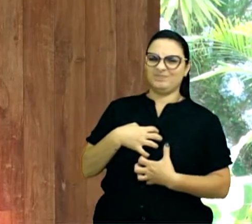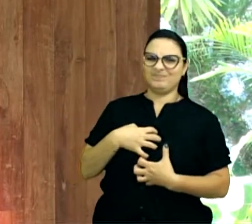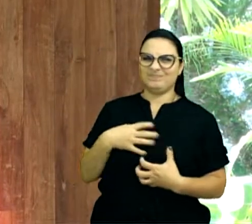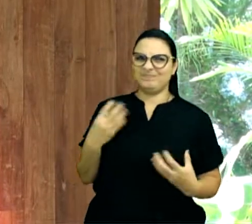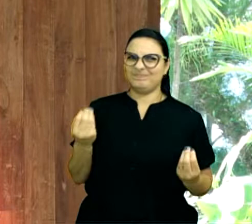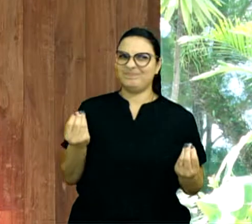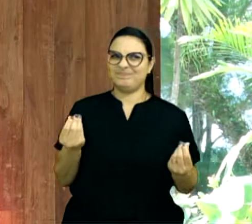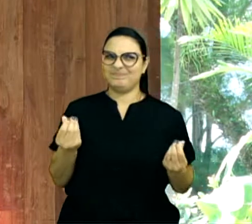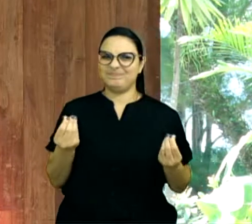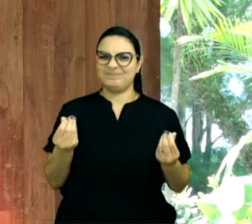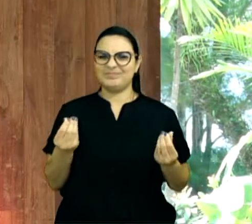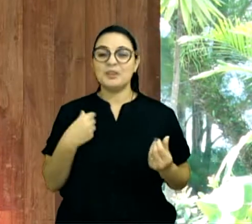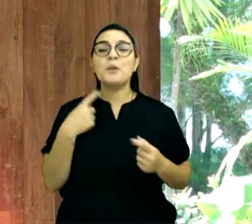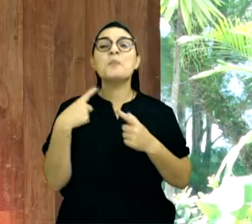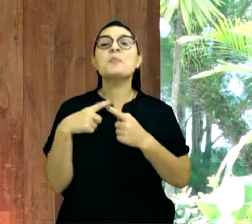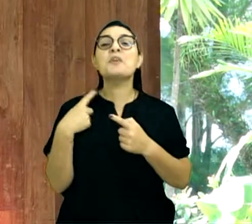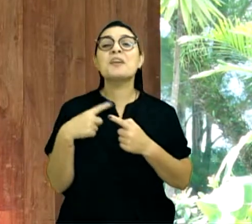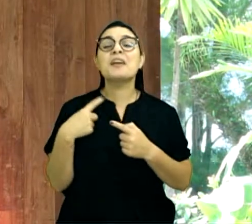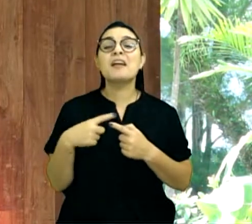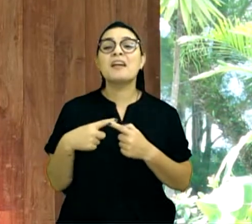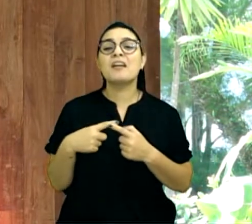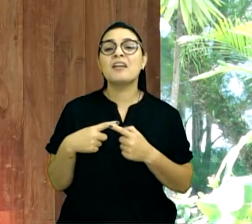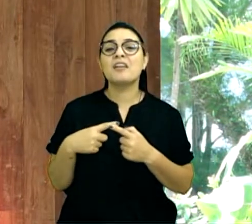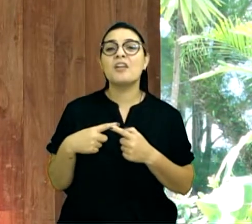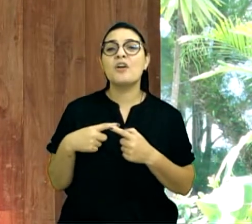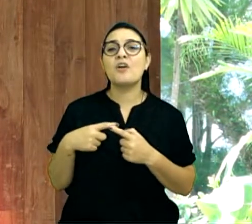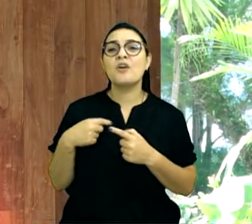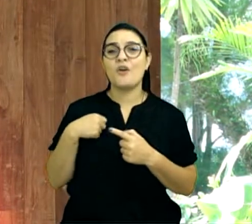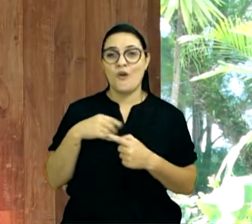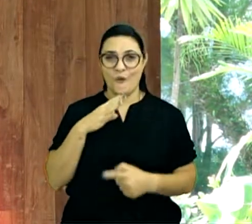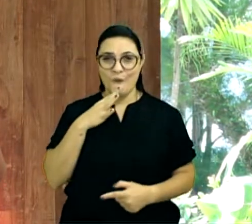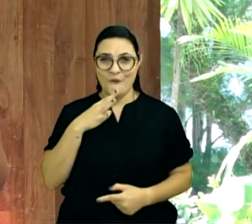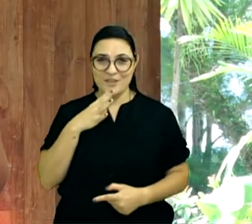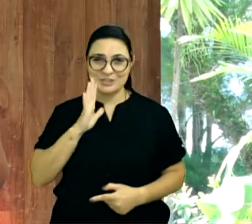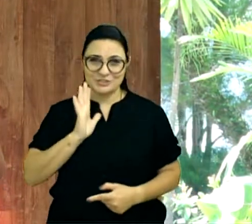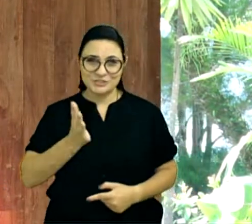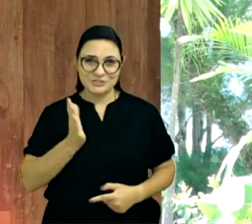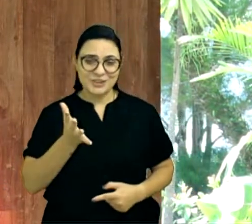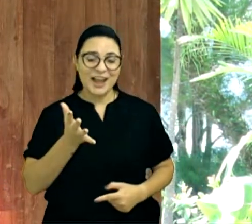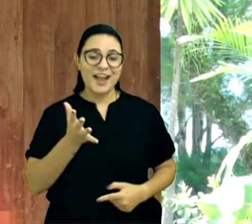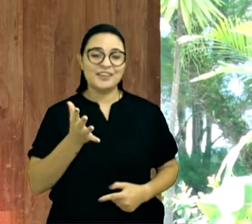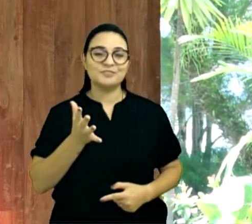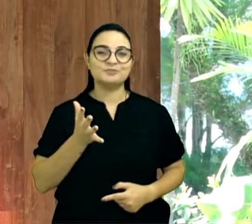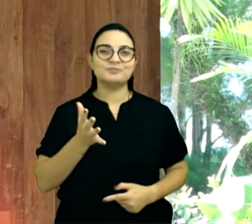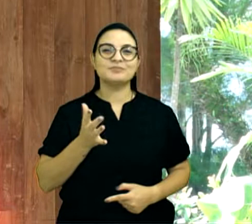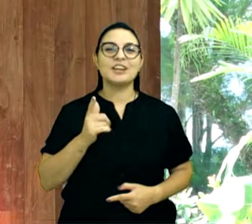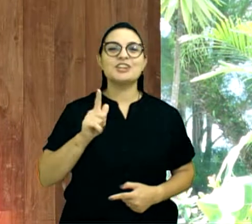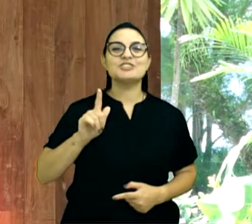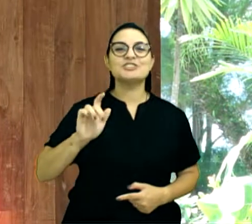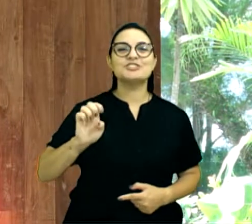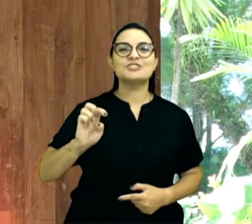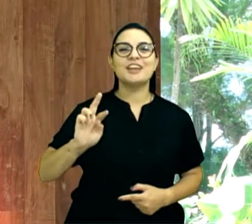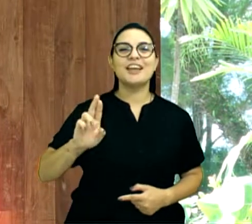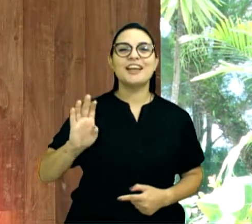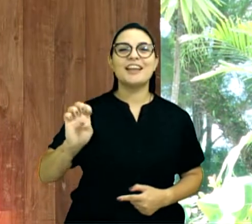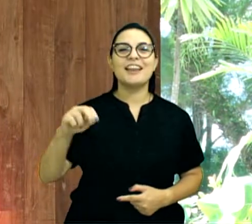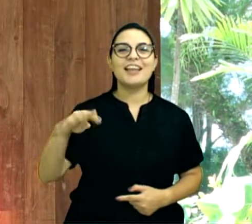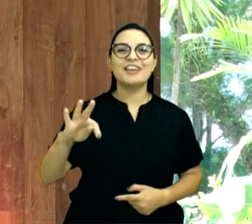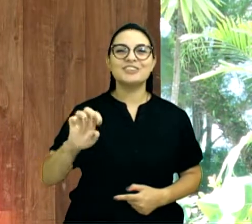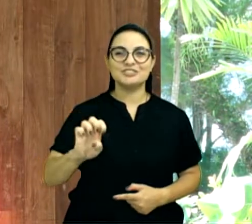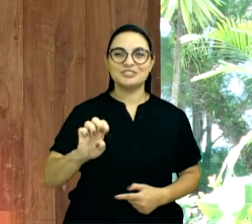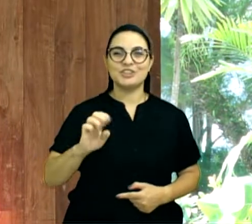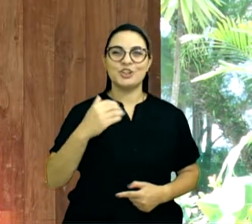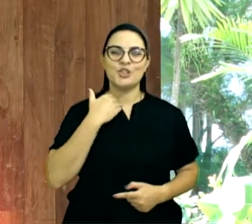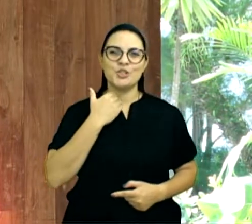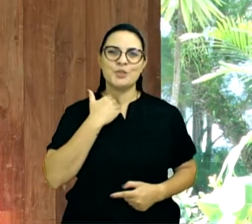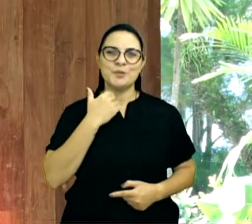porque eu criei, eu não conhecia um funcionário, era um gerente, e eu criei uma aparência,